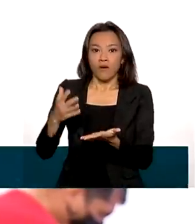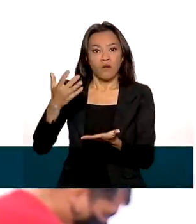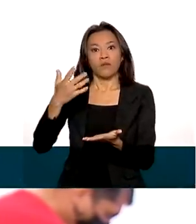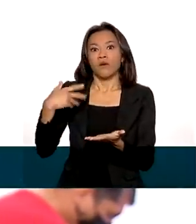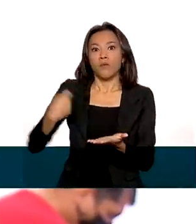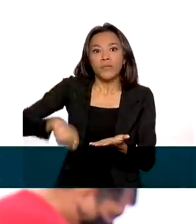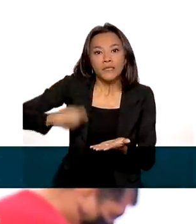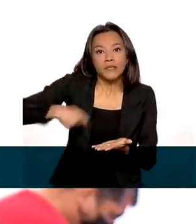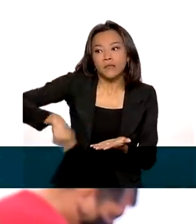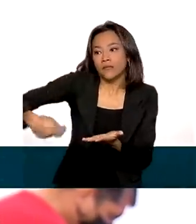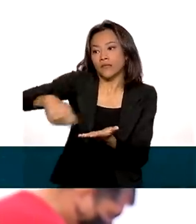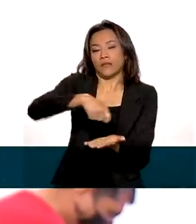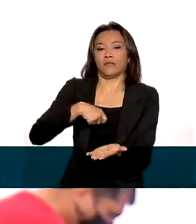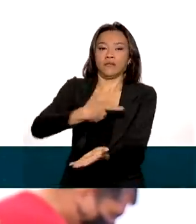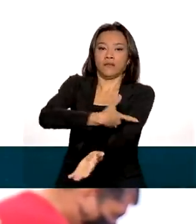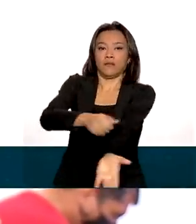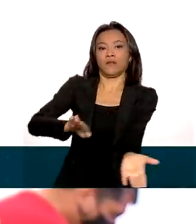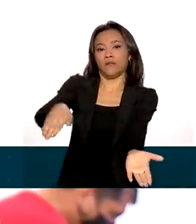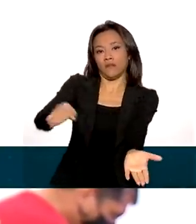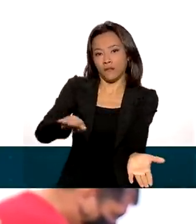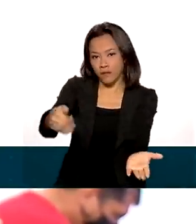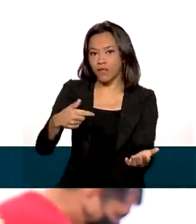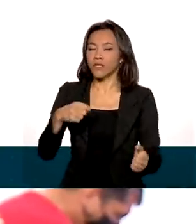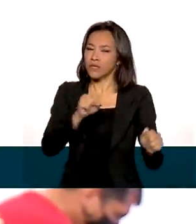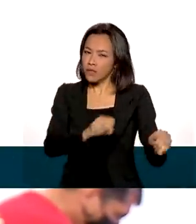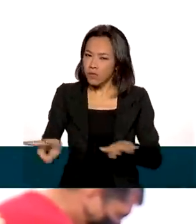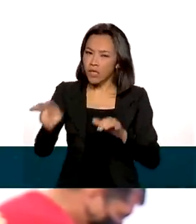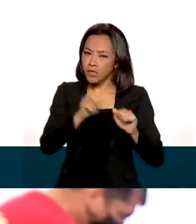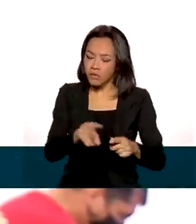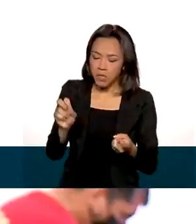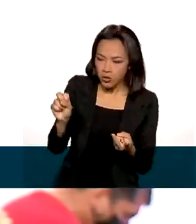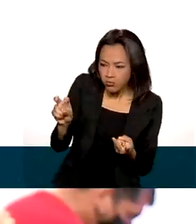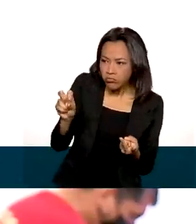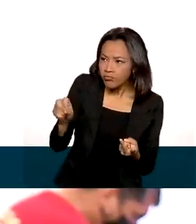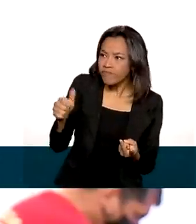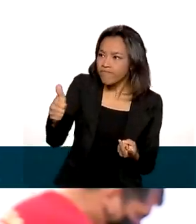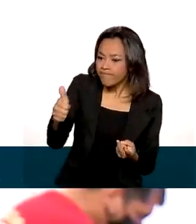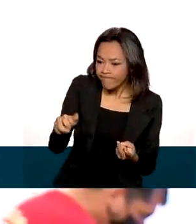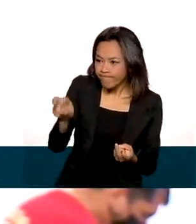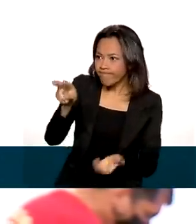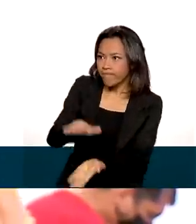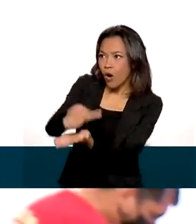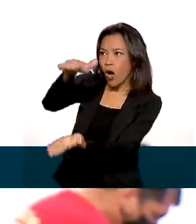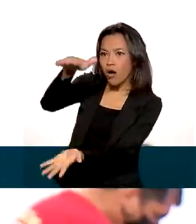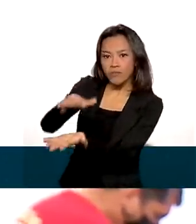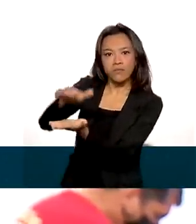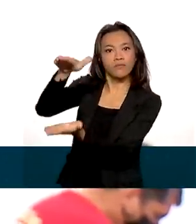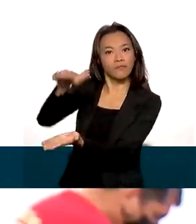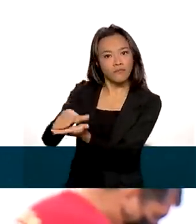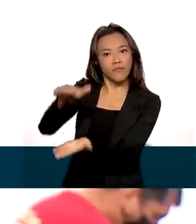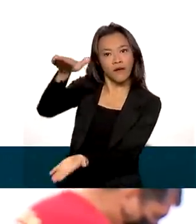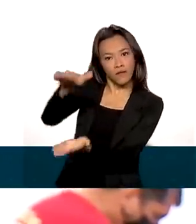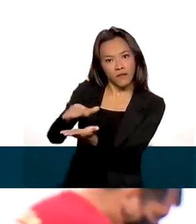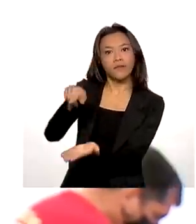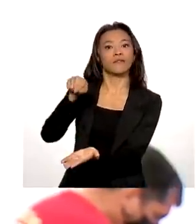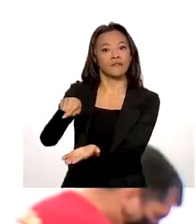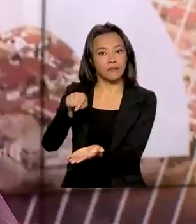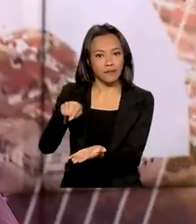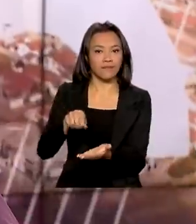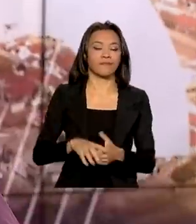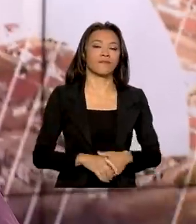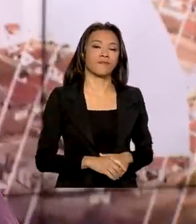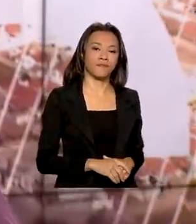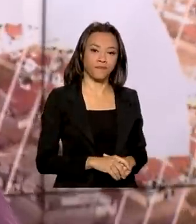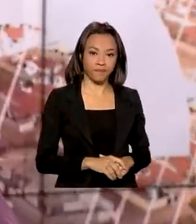O estoque a gente acompanha semanalmente e diariamente a gente faz essa avaliação do estoque estratégico.